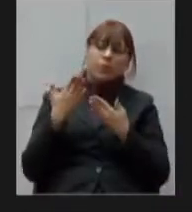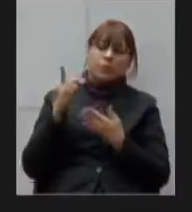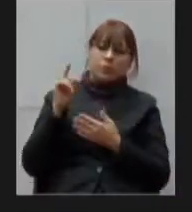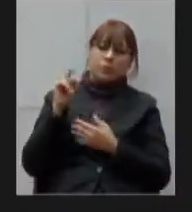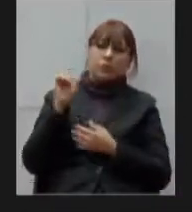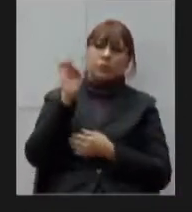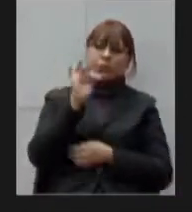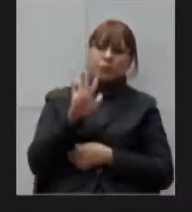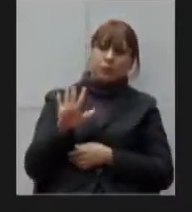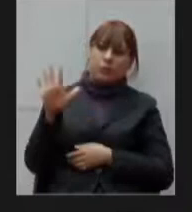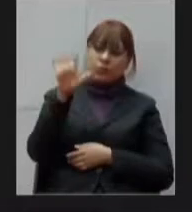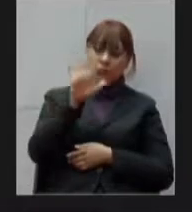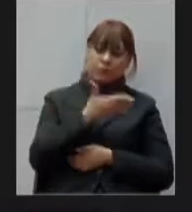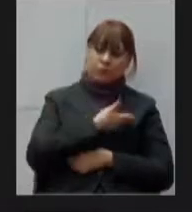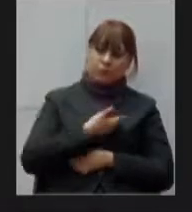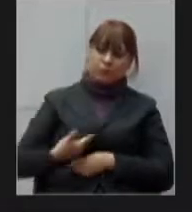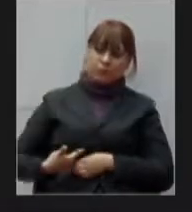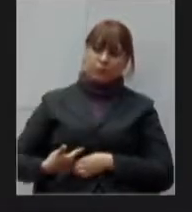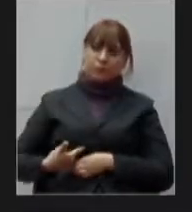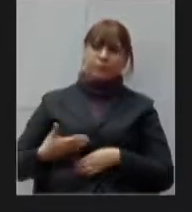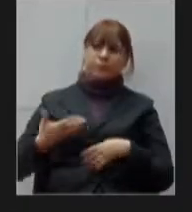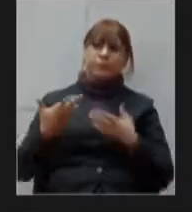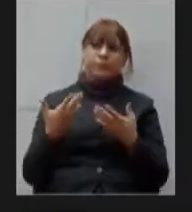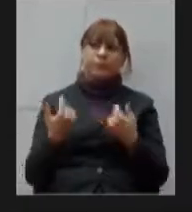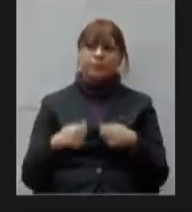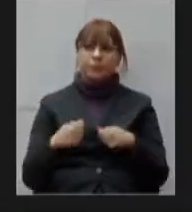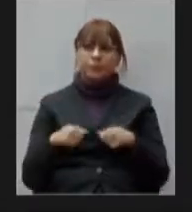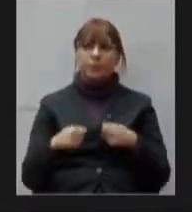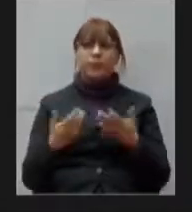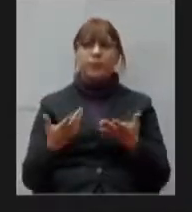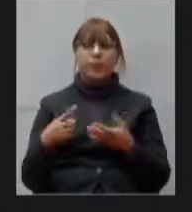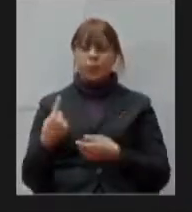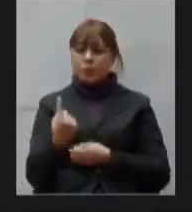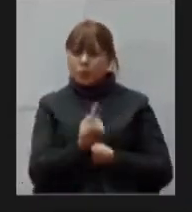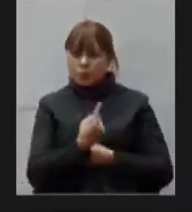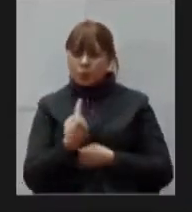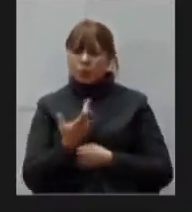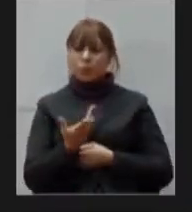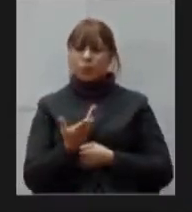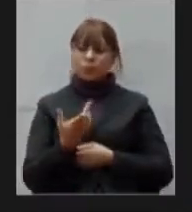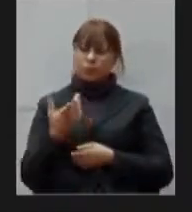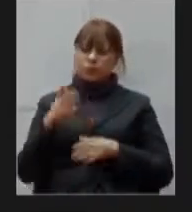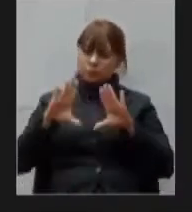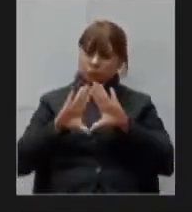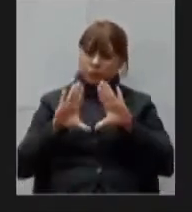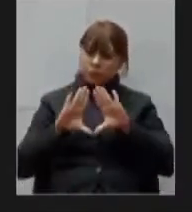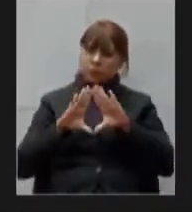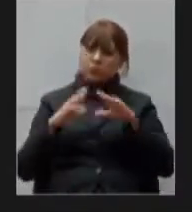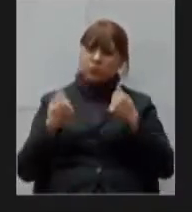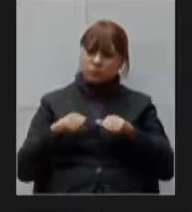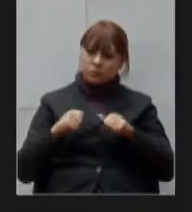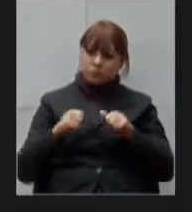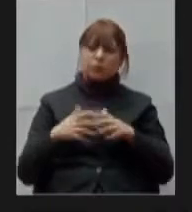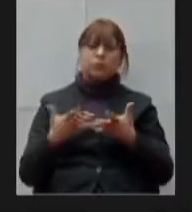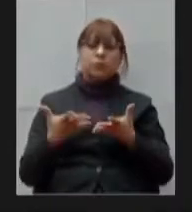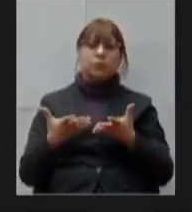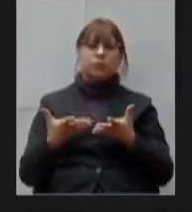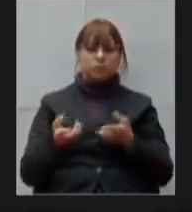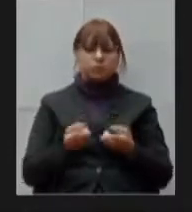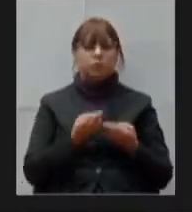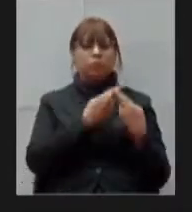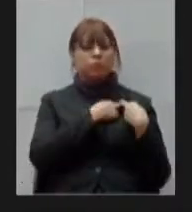na hora já falei aí na comissão mas está na hora de nós desta casa assumirmos esse papel